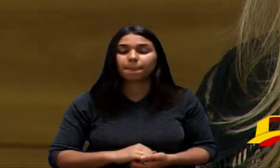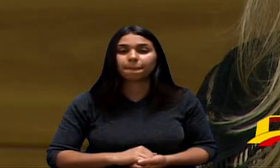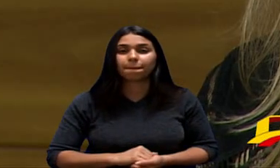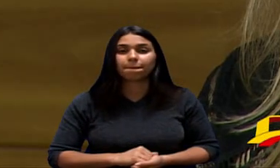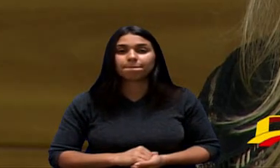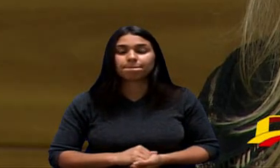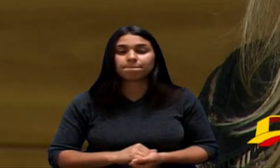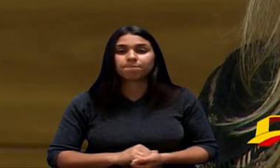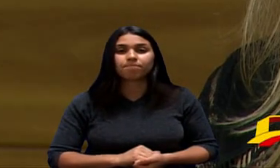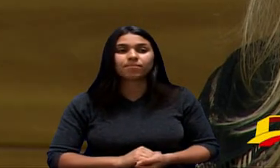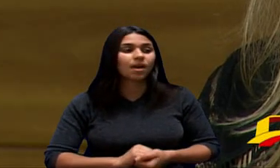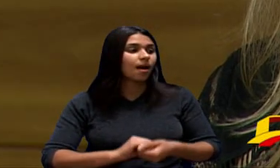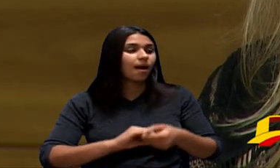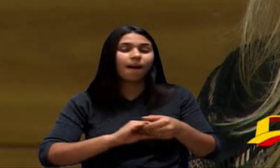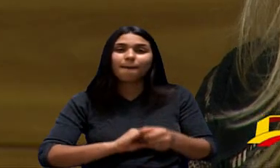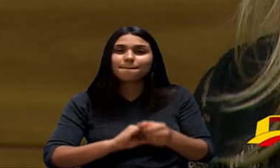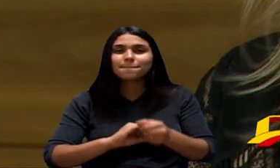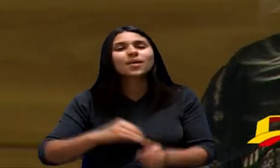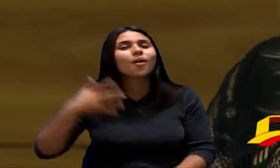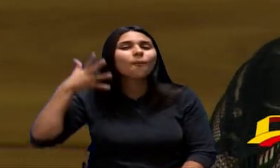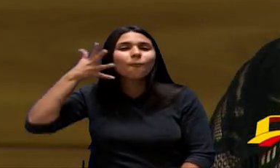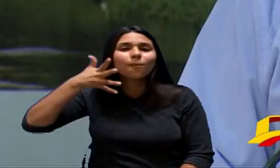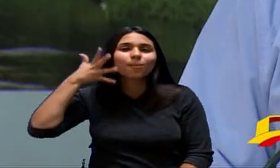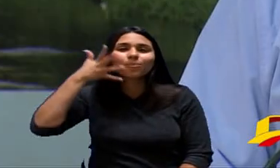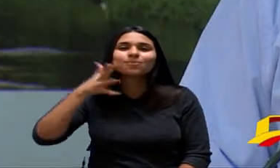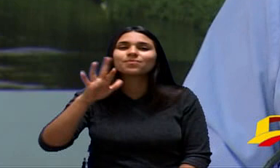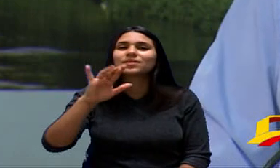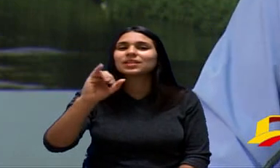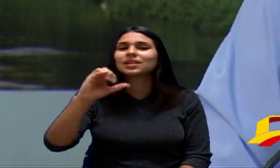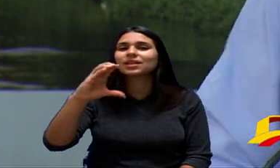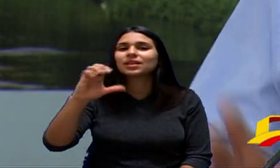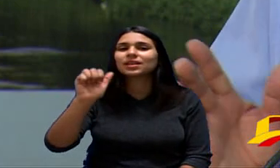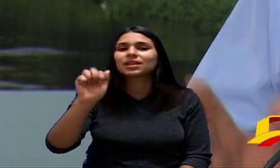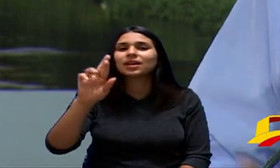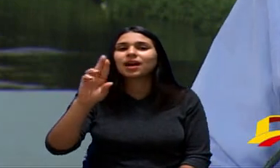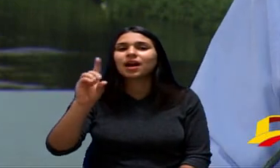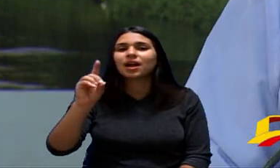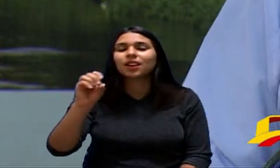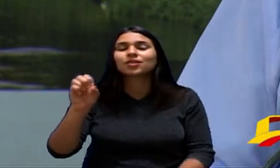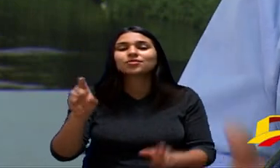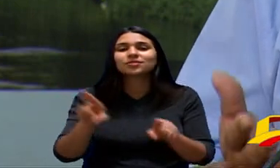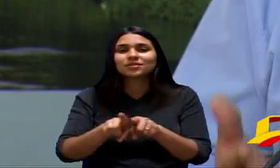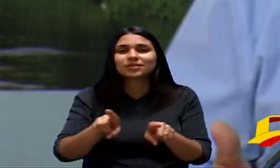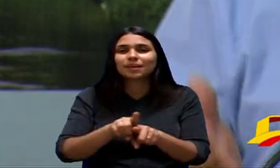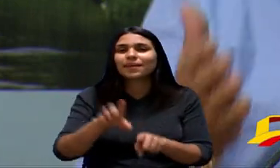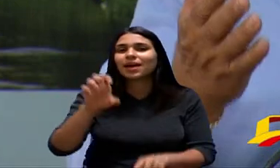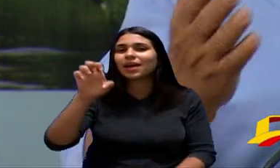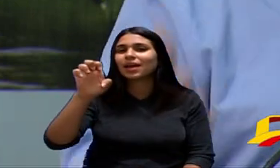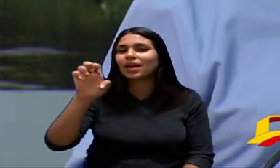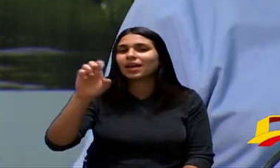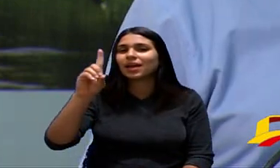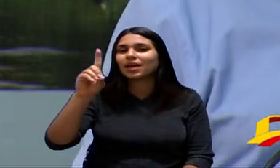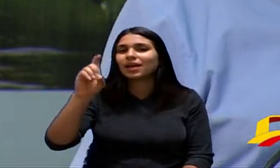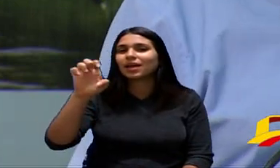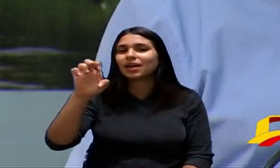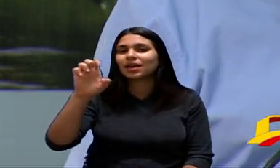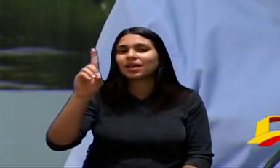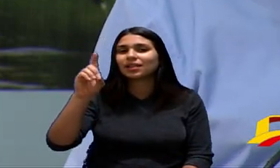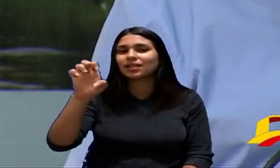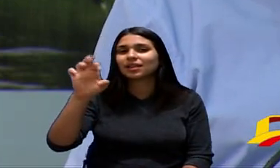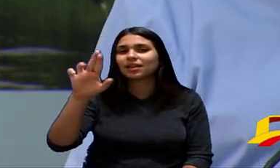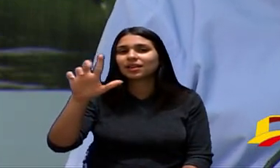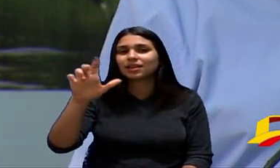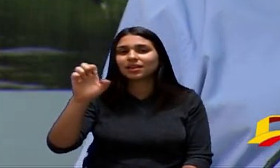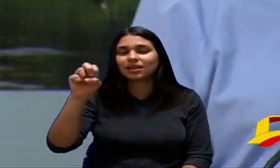Cumprimentar O Palestrante Nosso Companheiro Ricardo E A Doutora Edilena E A Todos Os Diretores Aqui Do